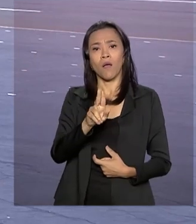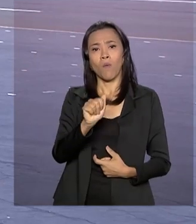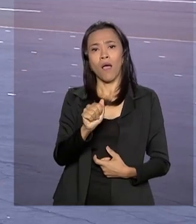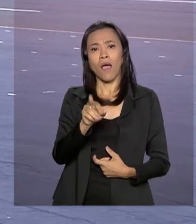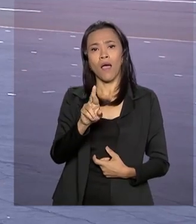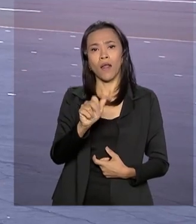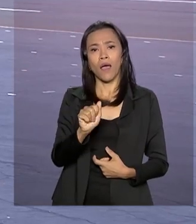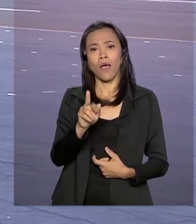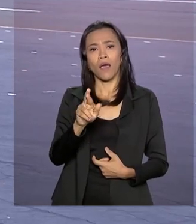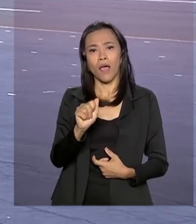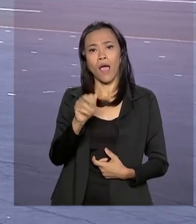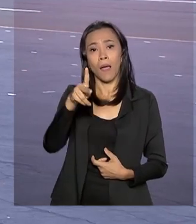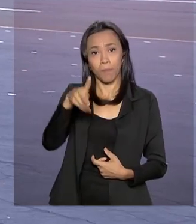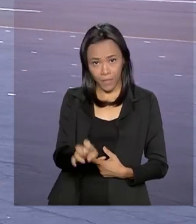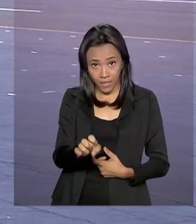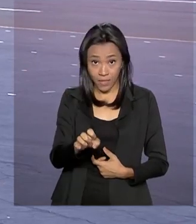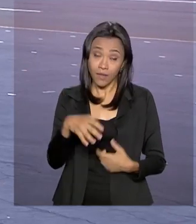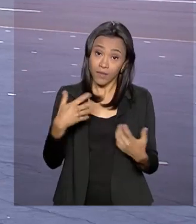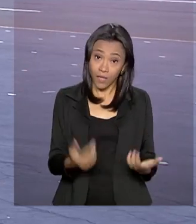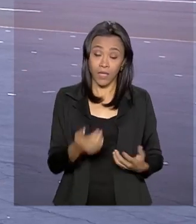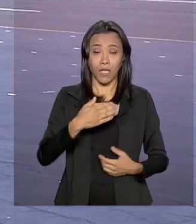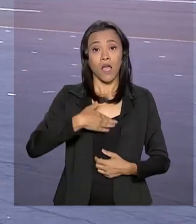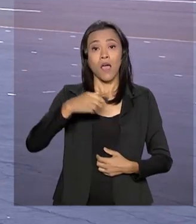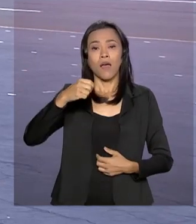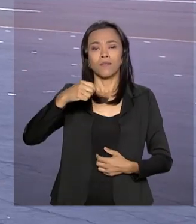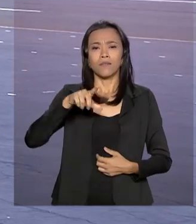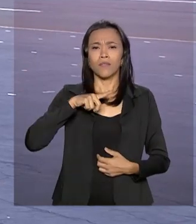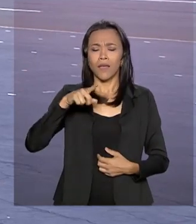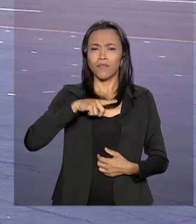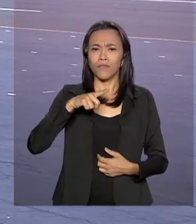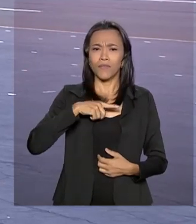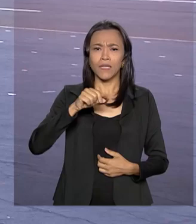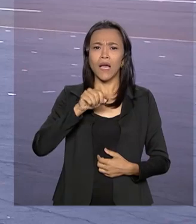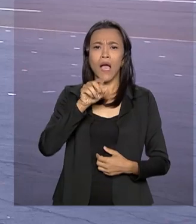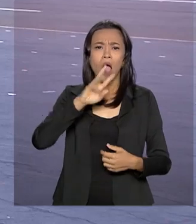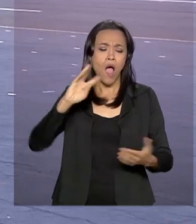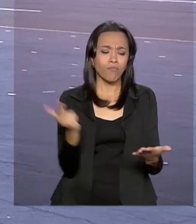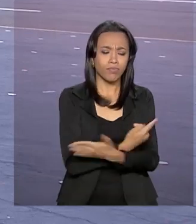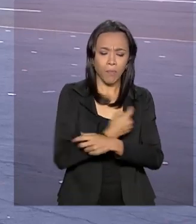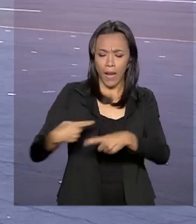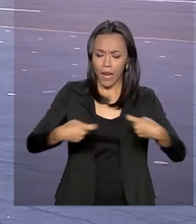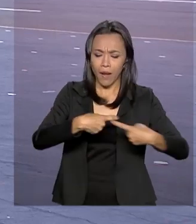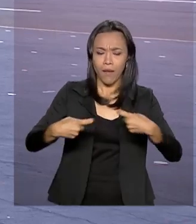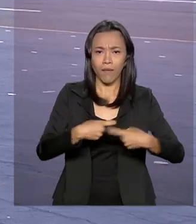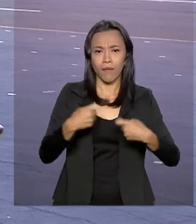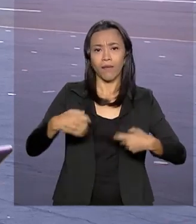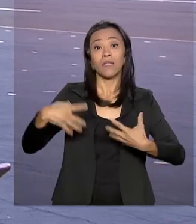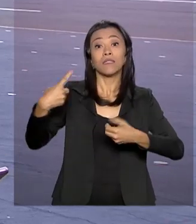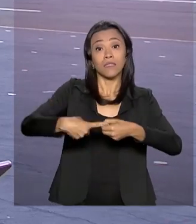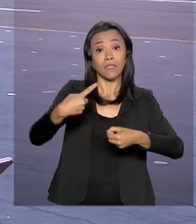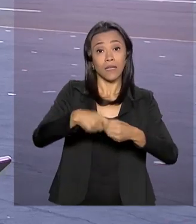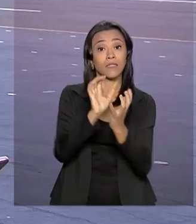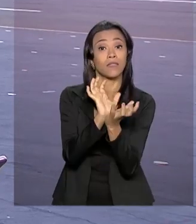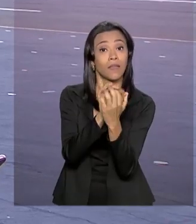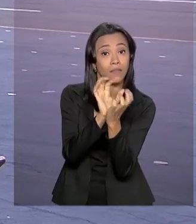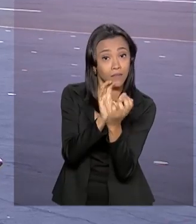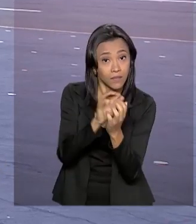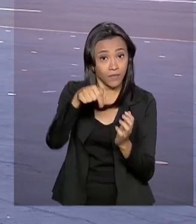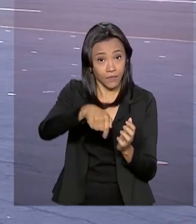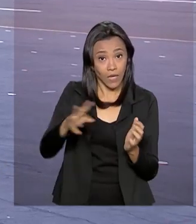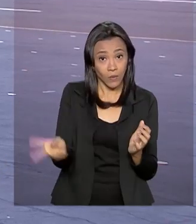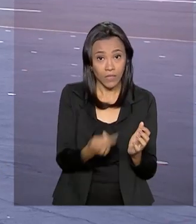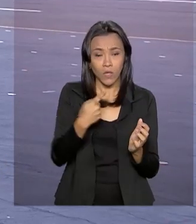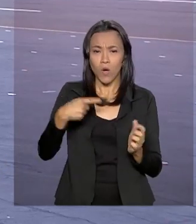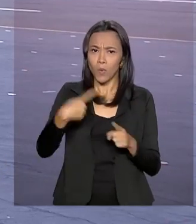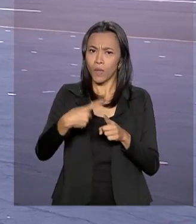militares holandeses e luso-brasileiros em Recife, na região metropolitana de Recife. A vitória dos defensores da coroa